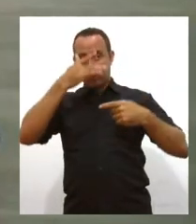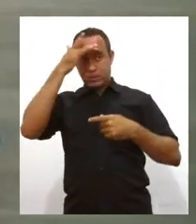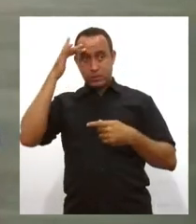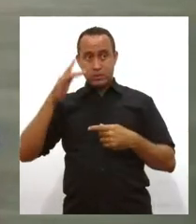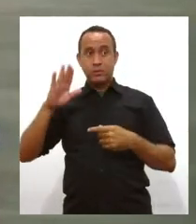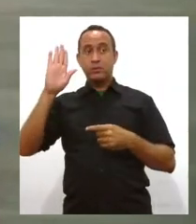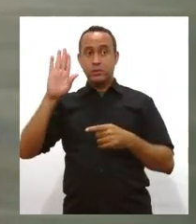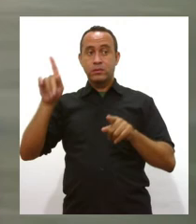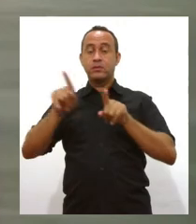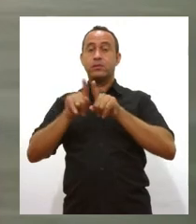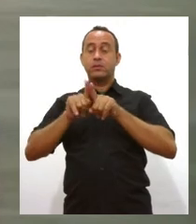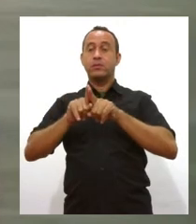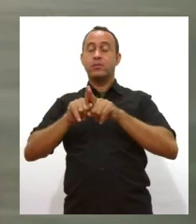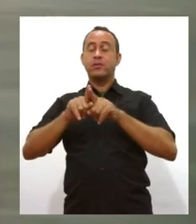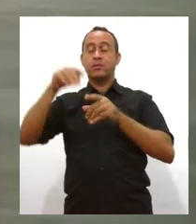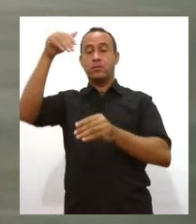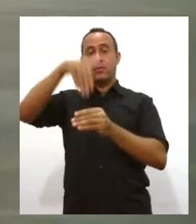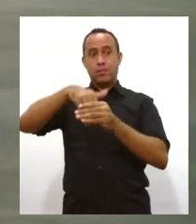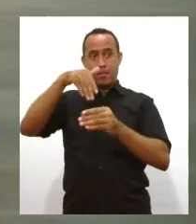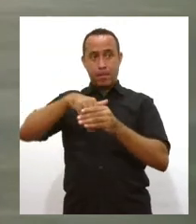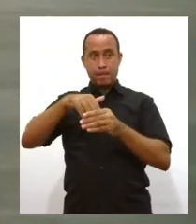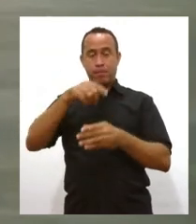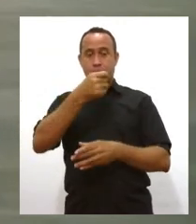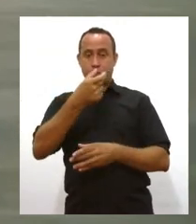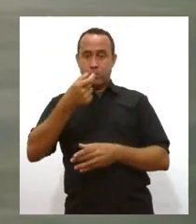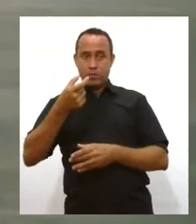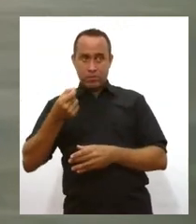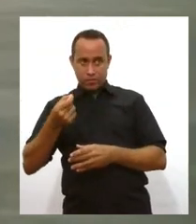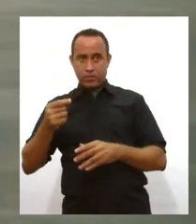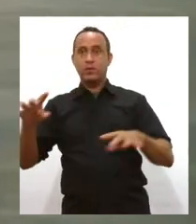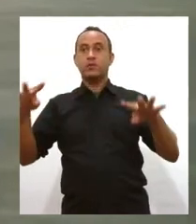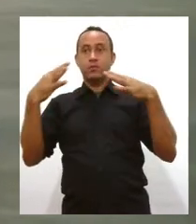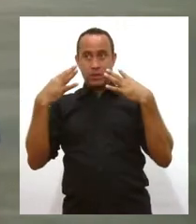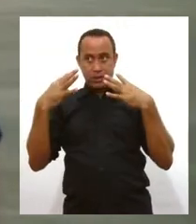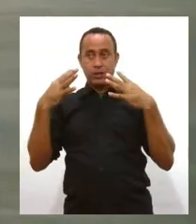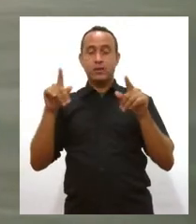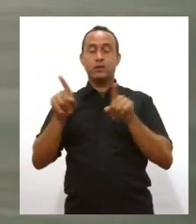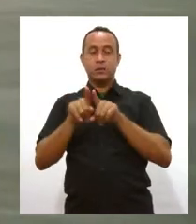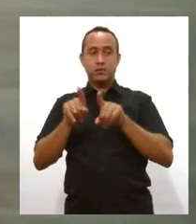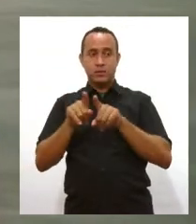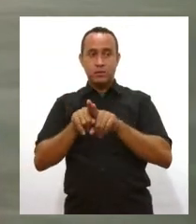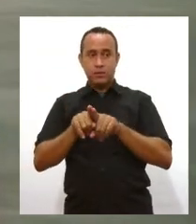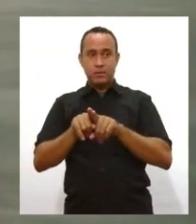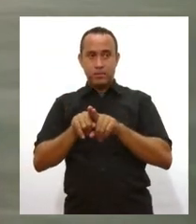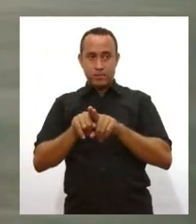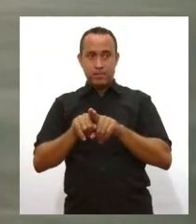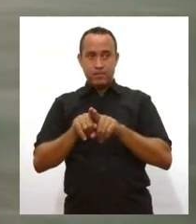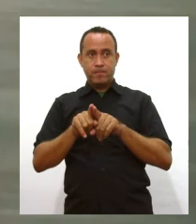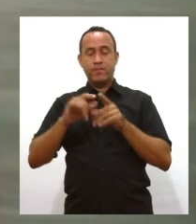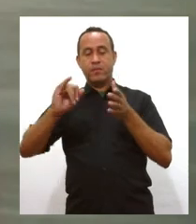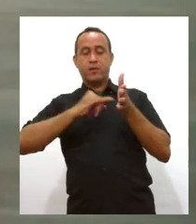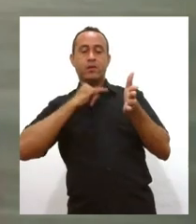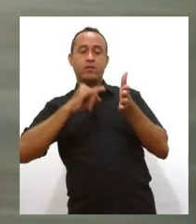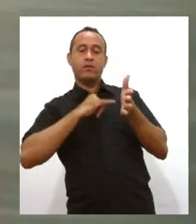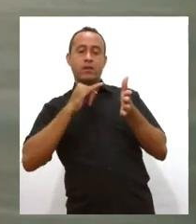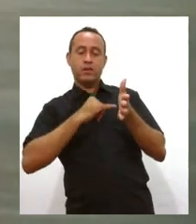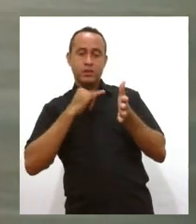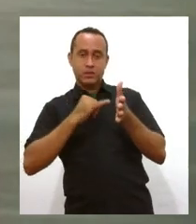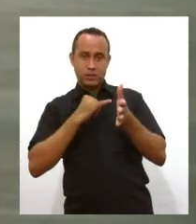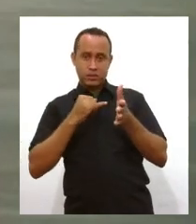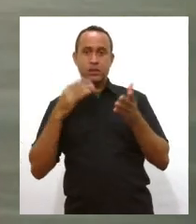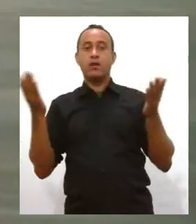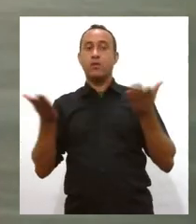já nas eleições de 2020. As eleições municipais agora de 2020. A medida foi assinada pelo ministro do Supremo, o